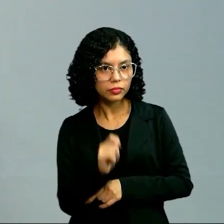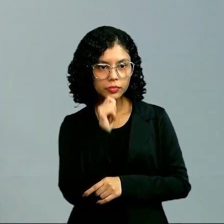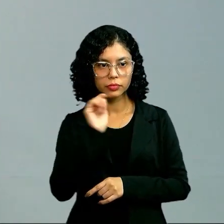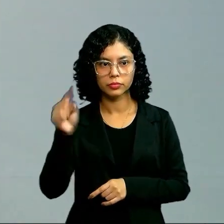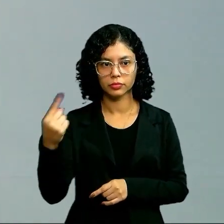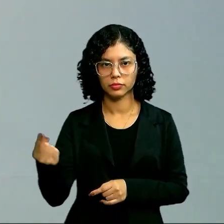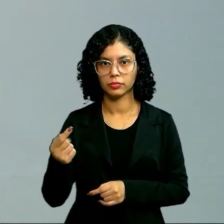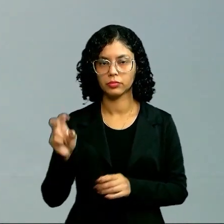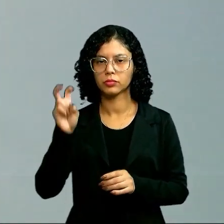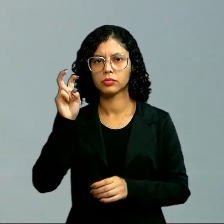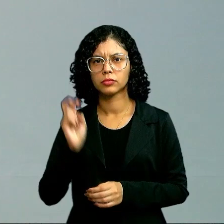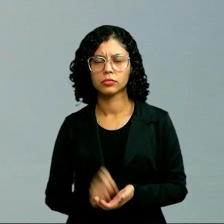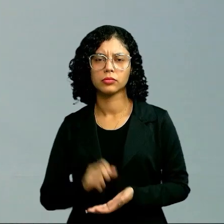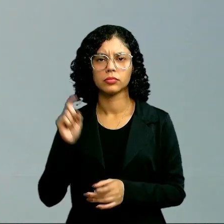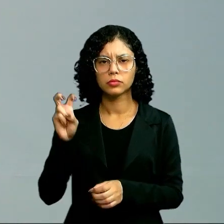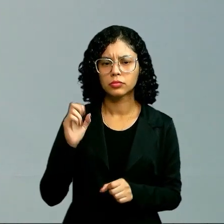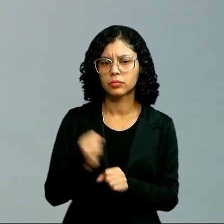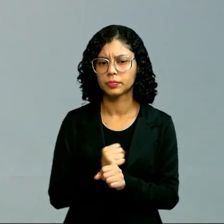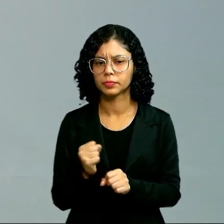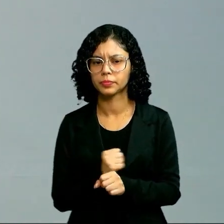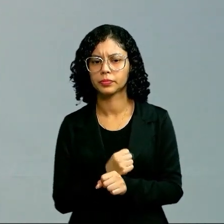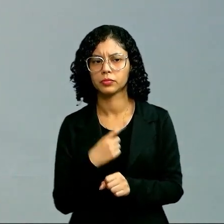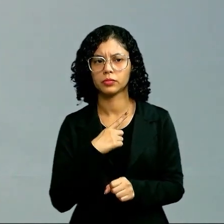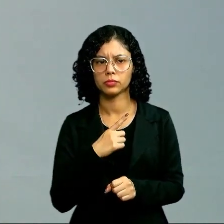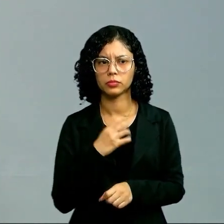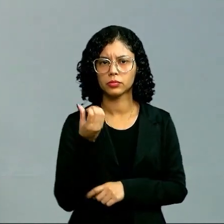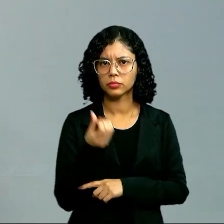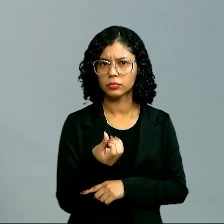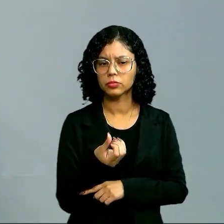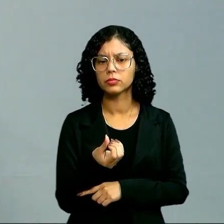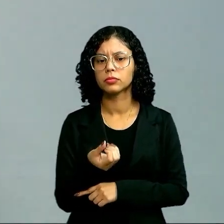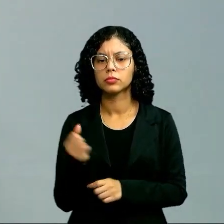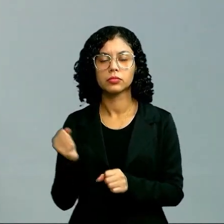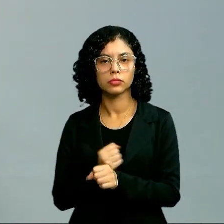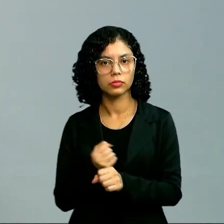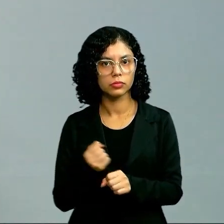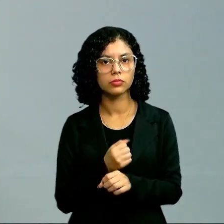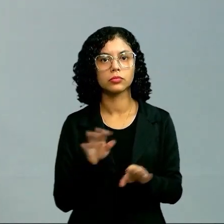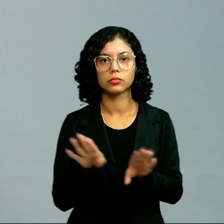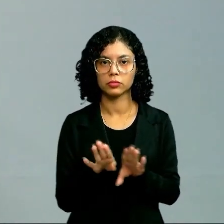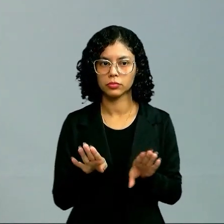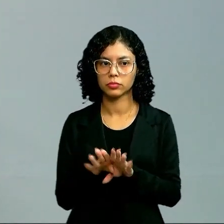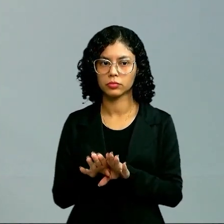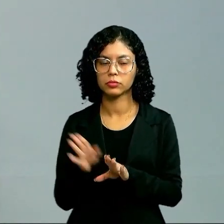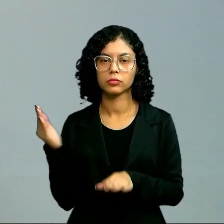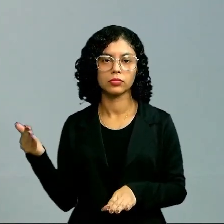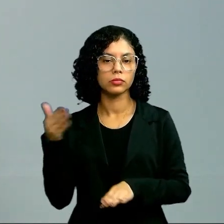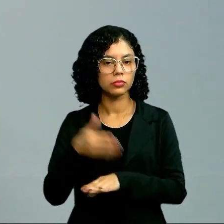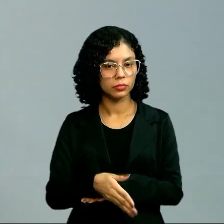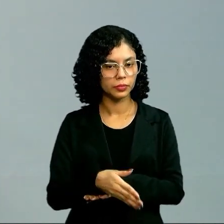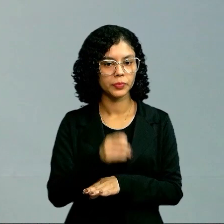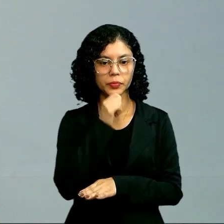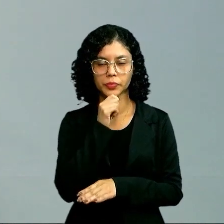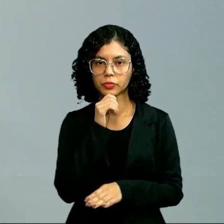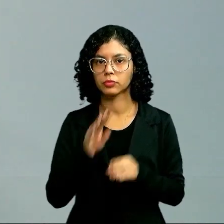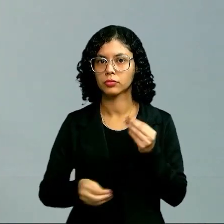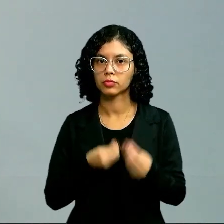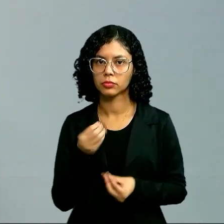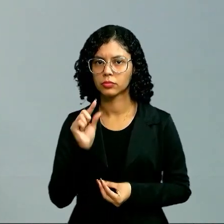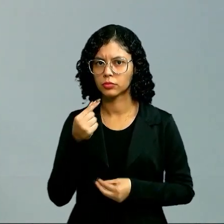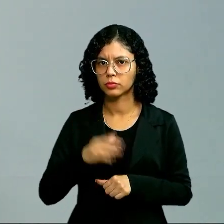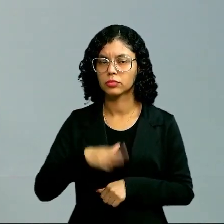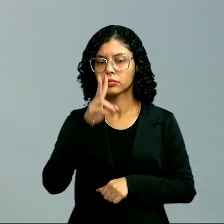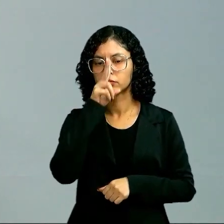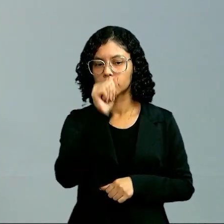no quinto ano, a gente dá uma olhada. No sexto ano, a álgebra, ela entra, tá? Um